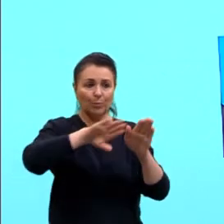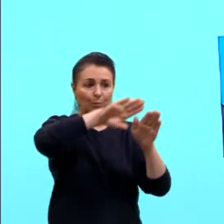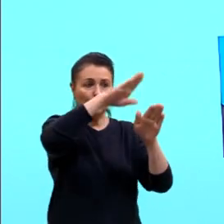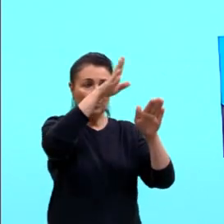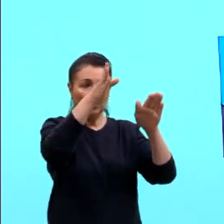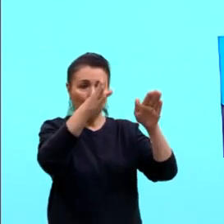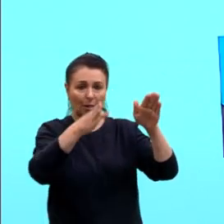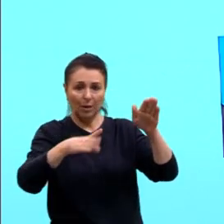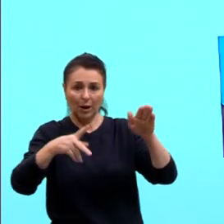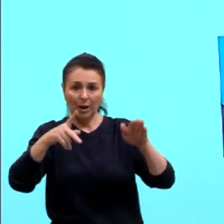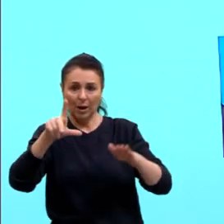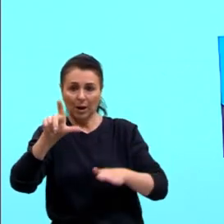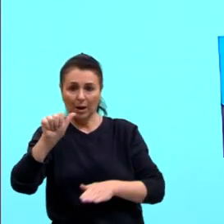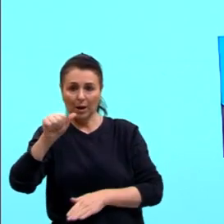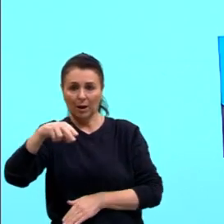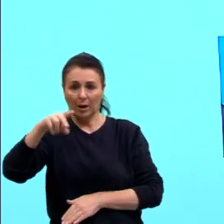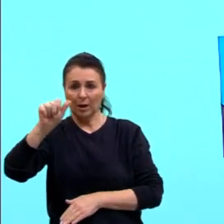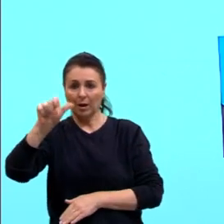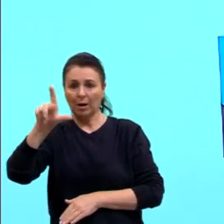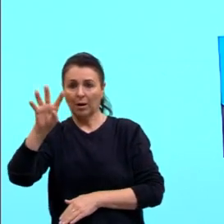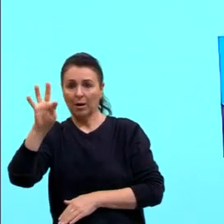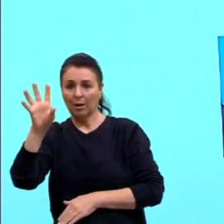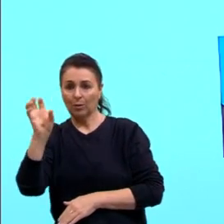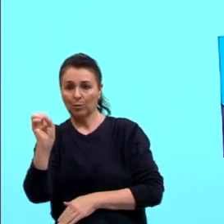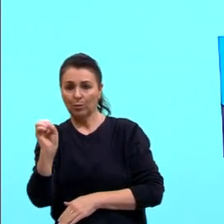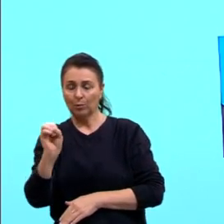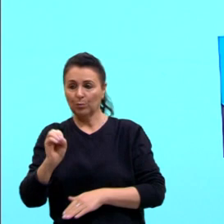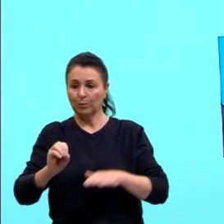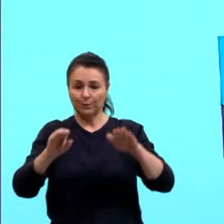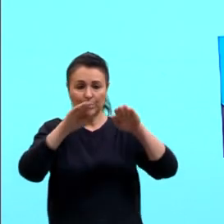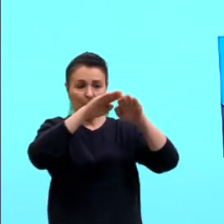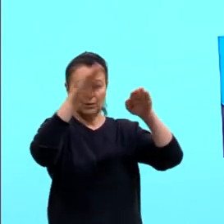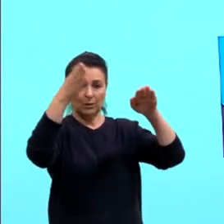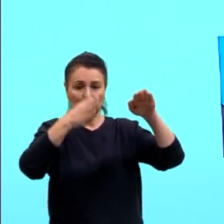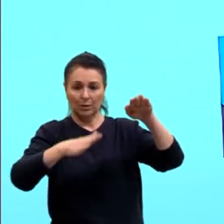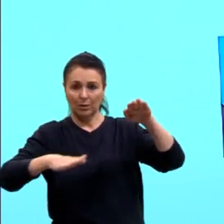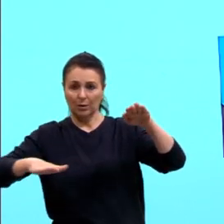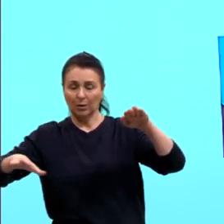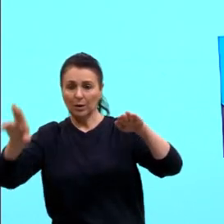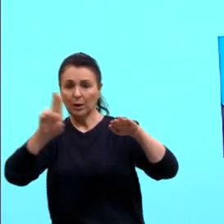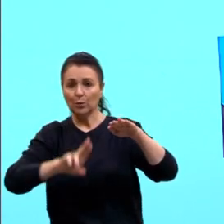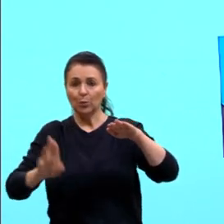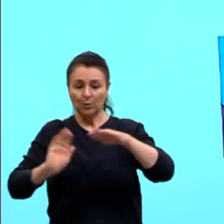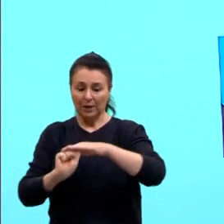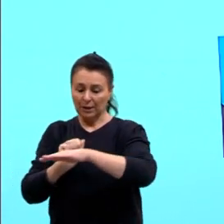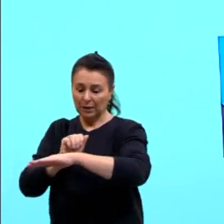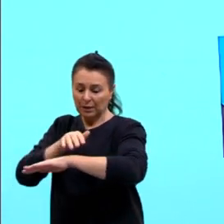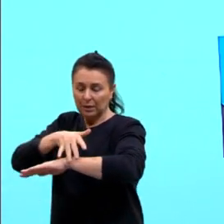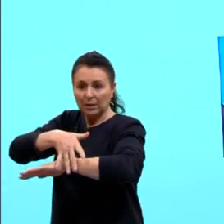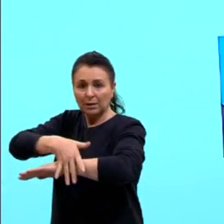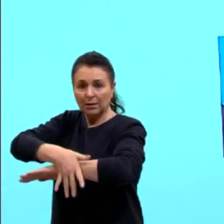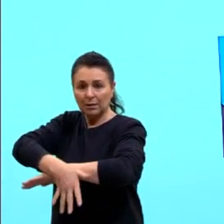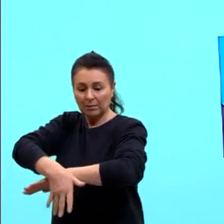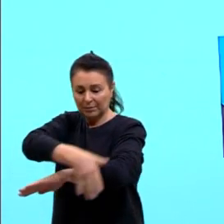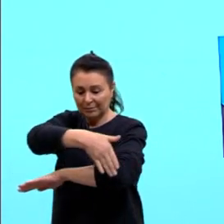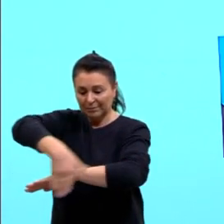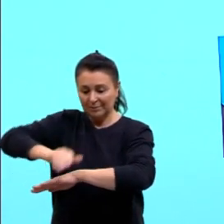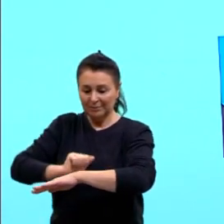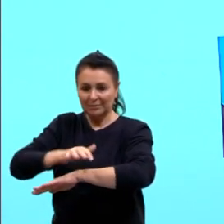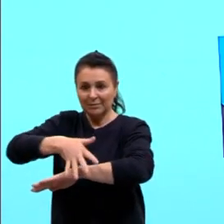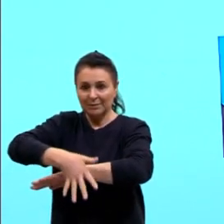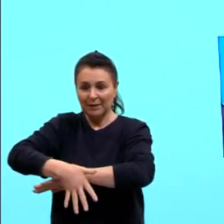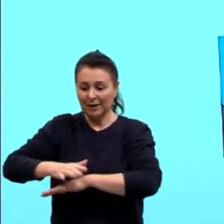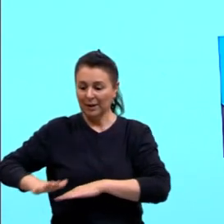né, então, tu fecha aqui o rio, vai, forma ali o lago, e utiliza a queda, né, faz ali a queda. E a de